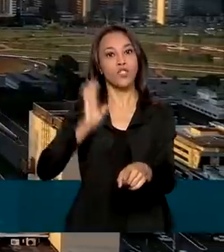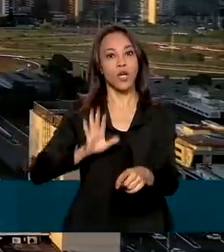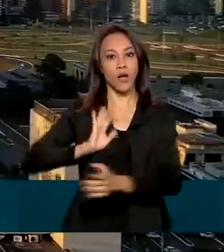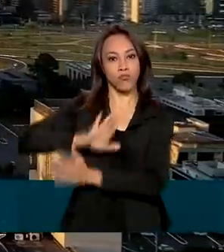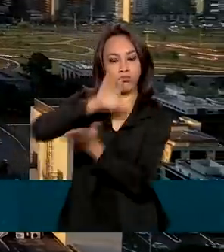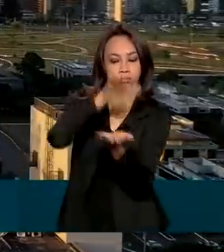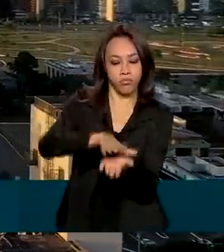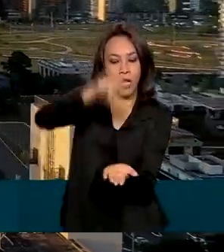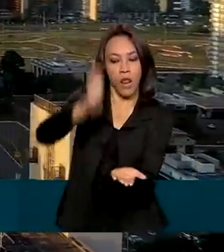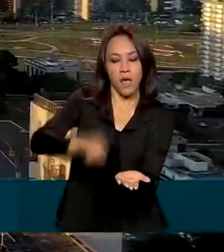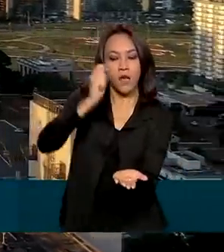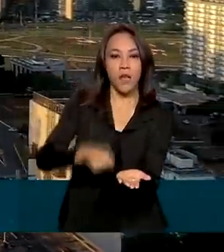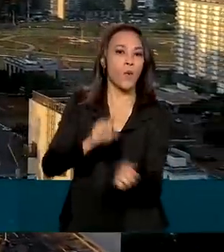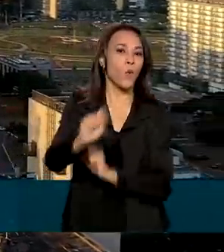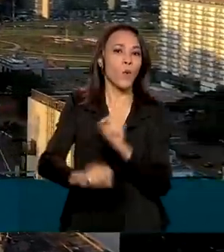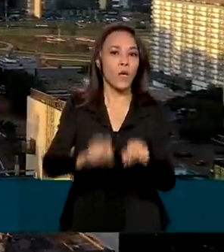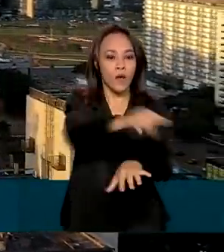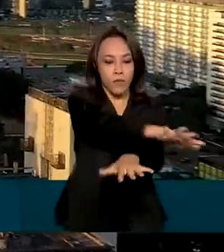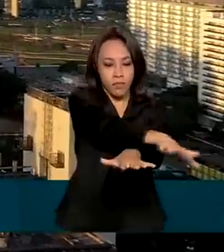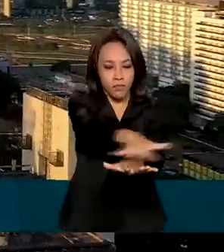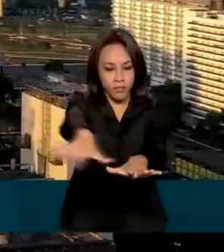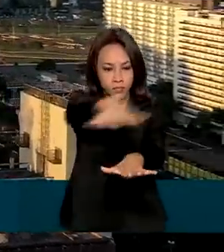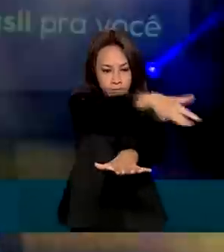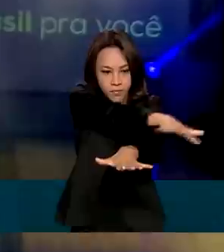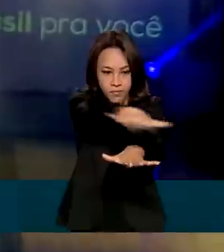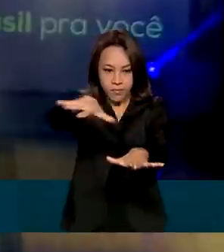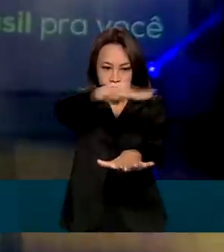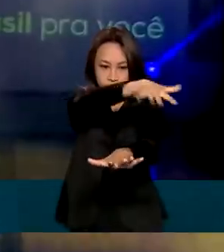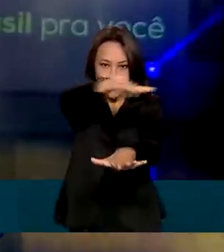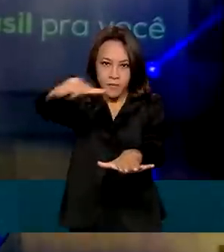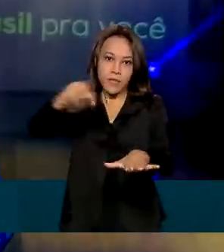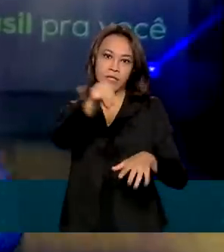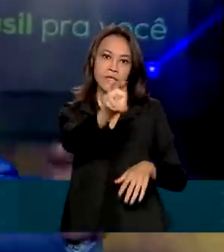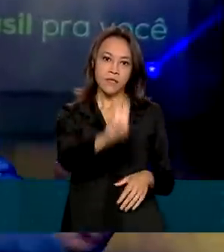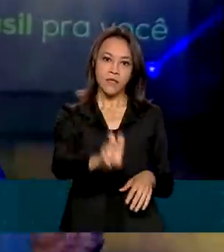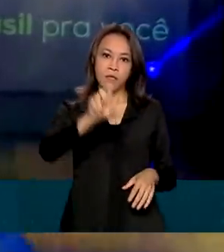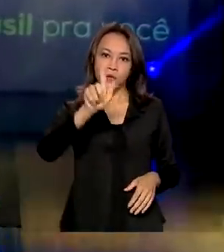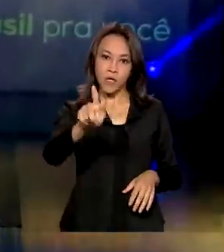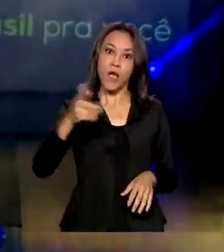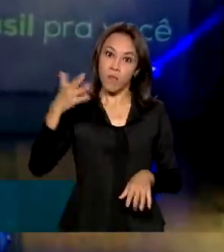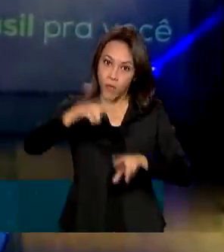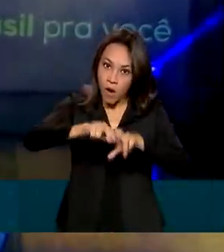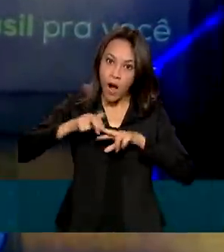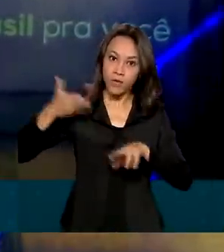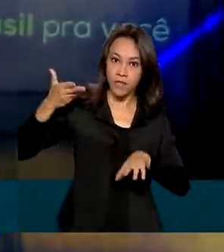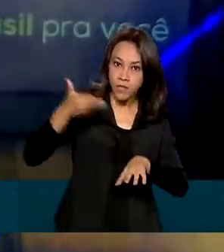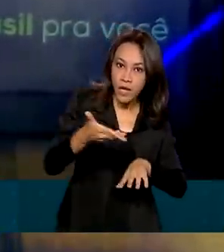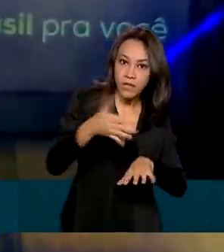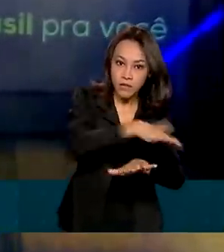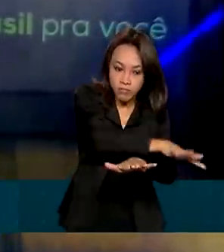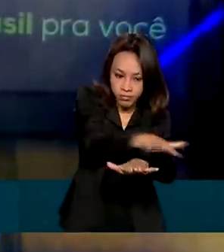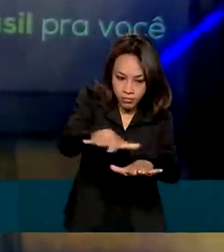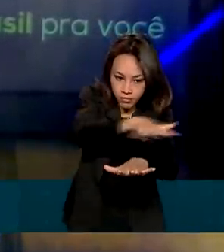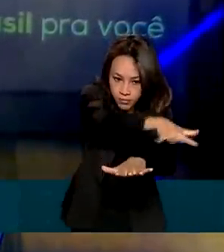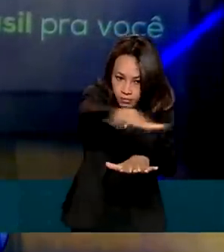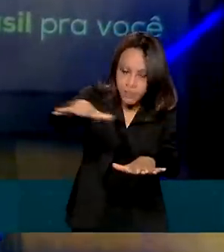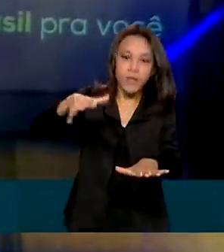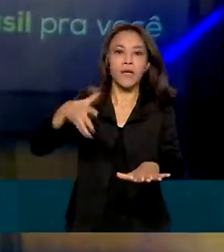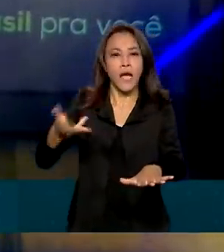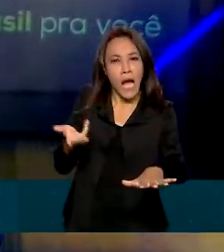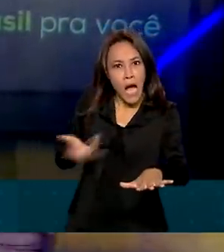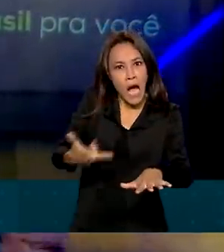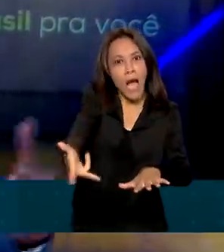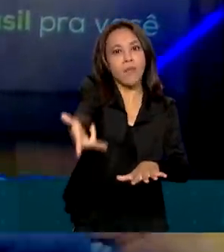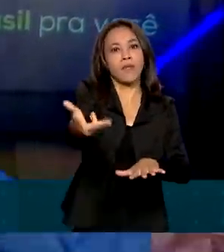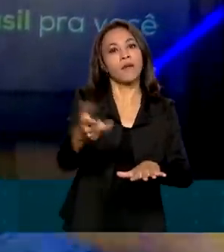faixas de frequência da internet 5G. É por meio das faixas que a internet ultra rápida